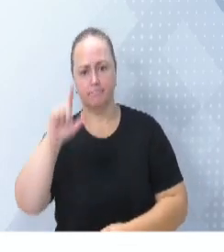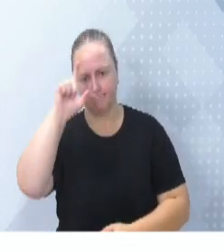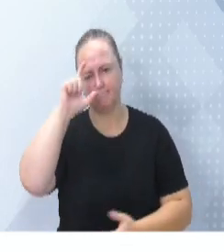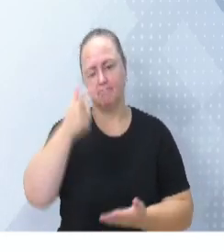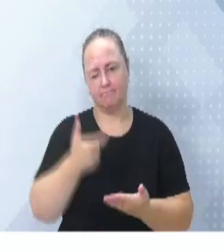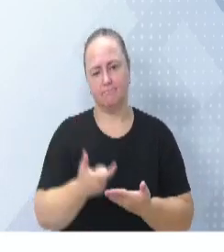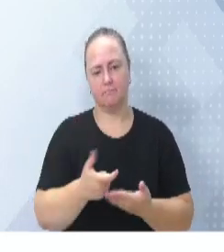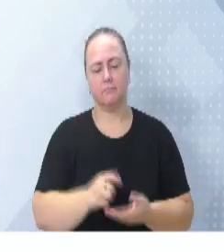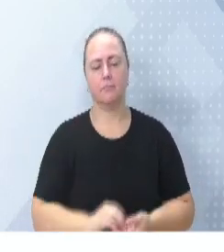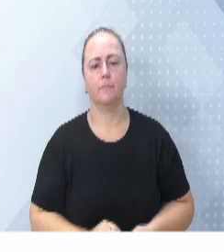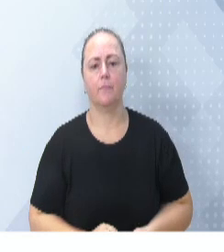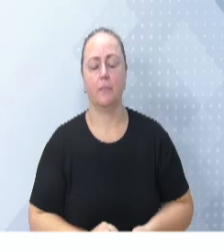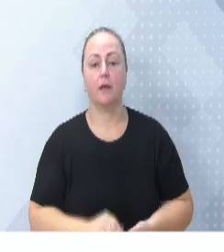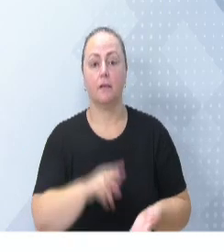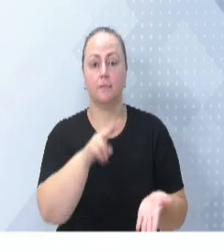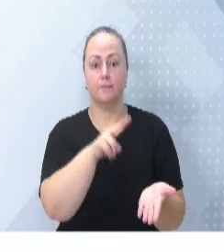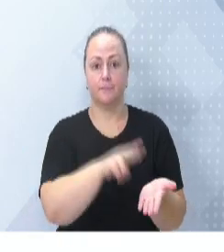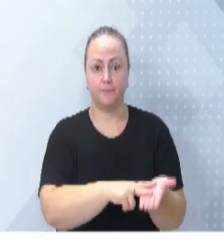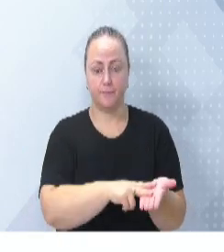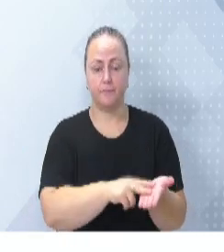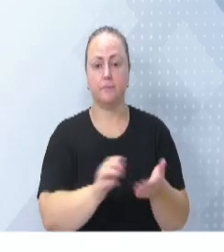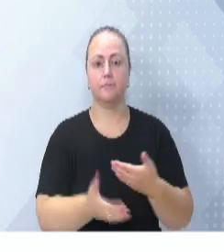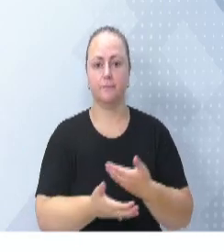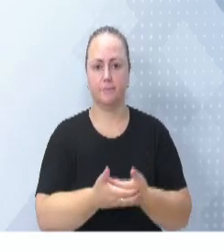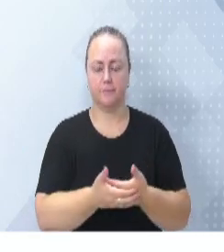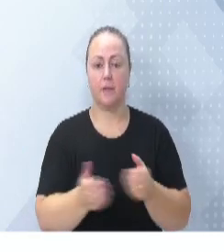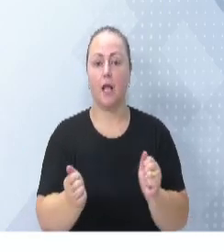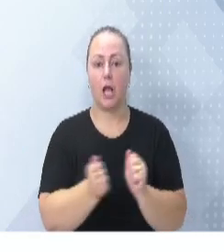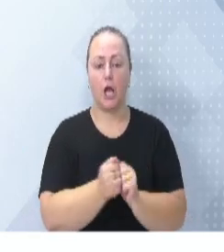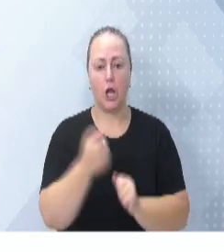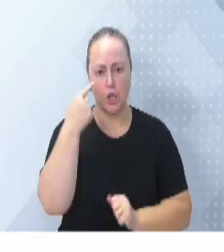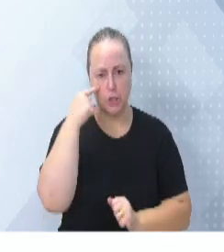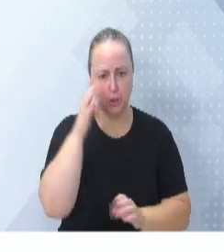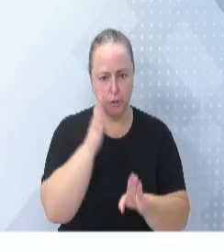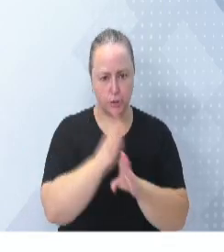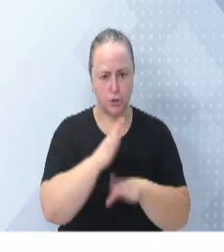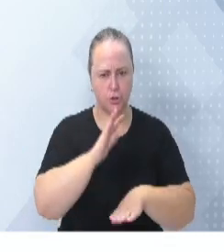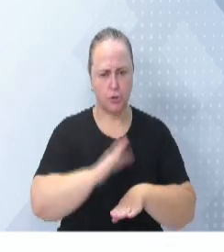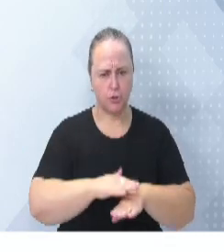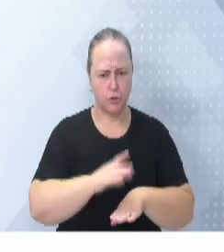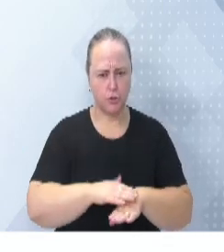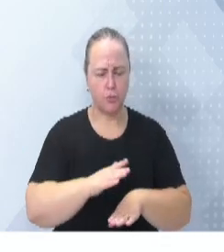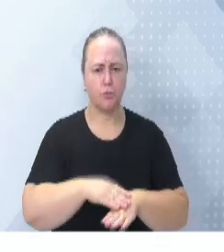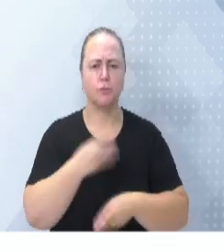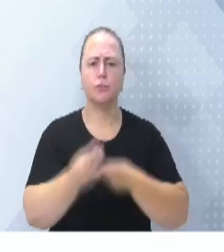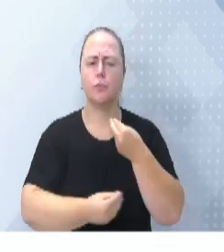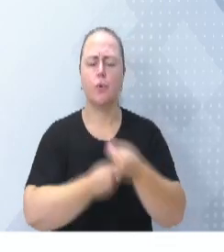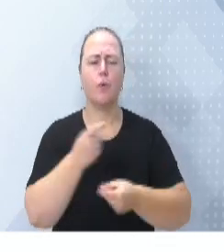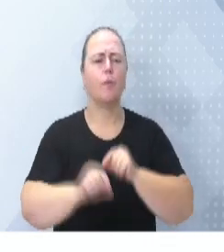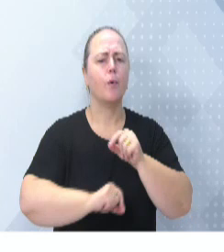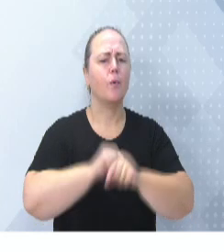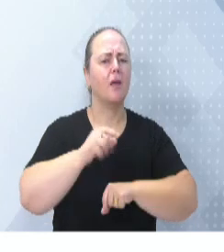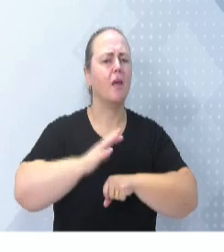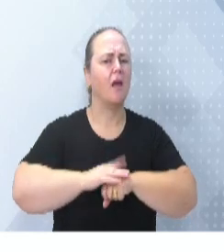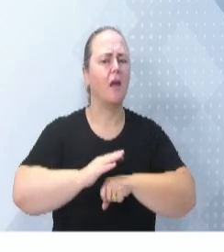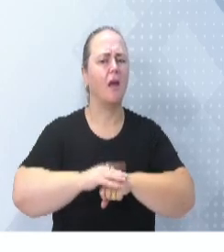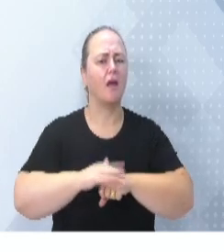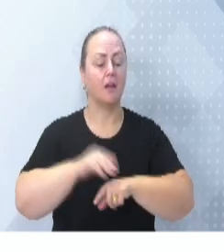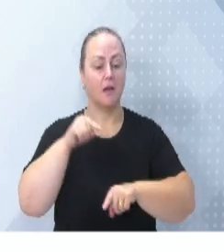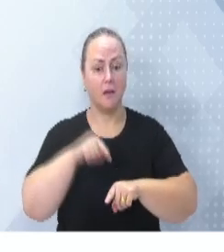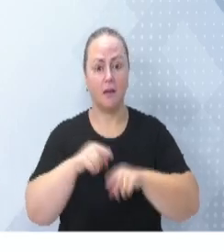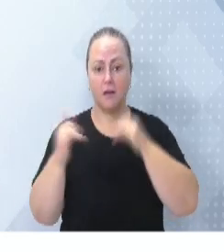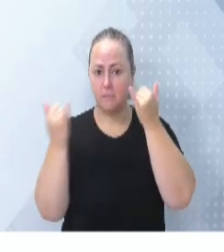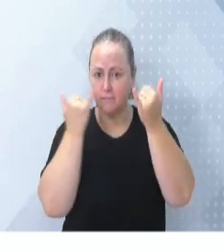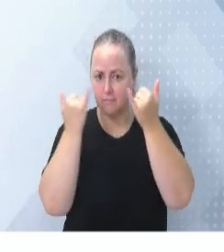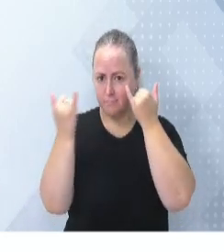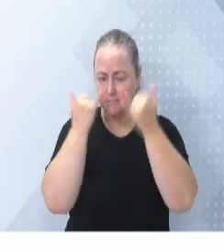paciente interna no Hospital Santo Antônio, através do seu diagnóstico, através das suas comorbidades, esta informação vai